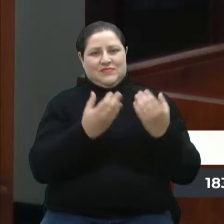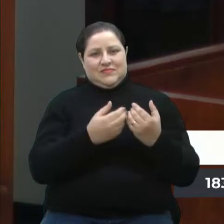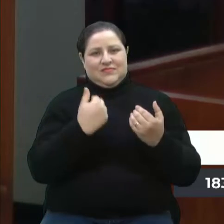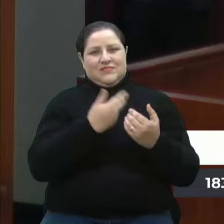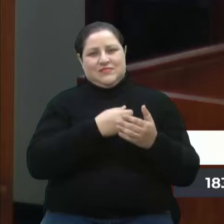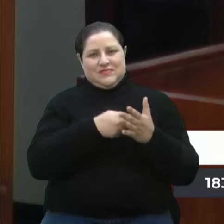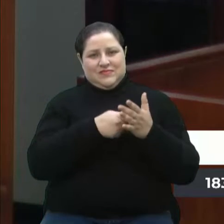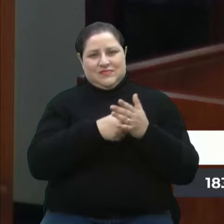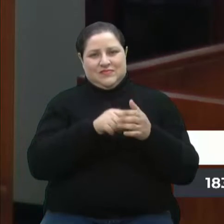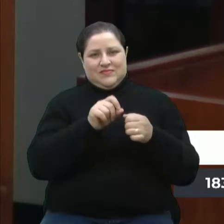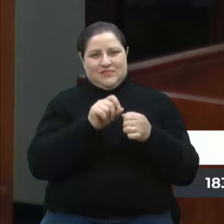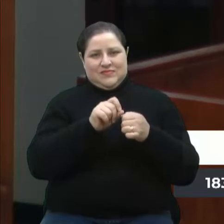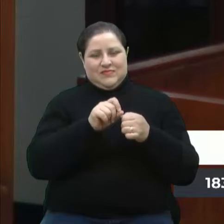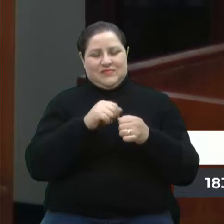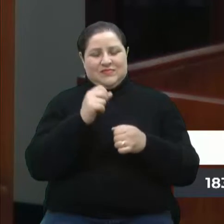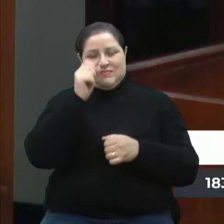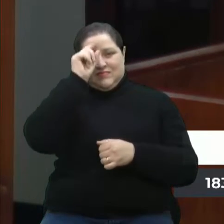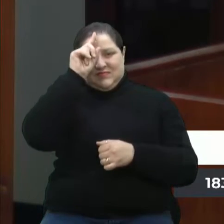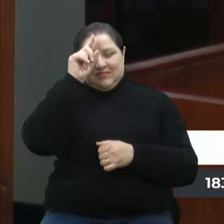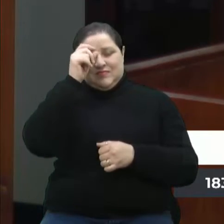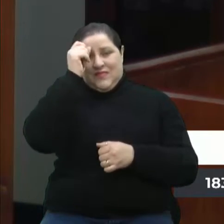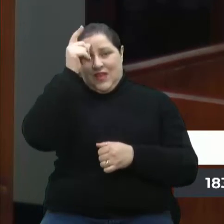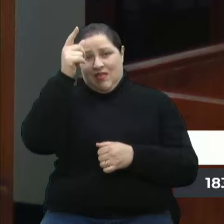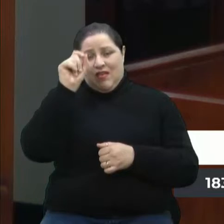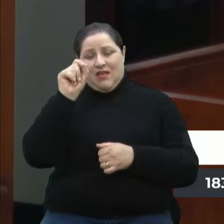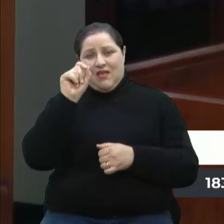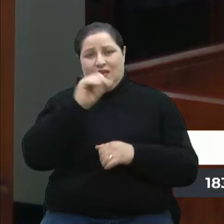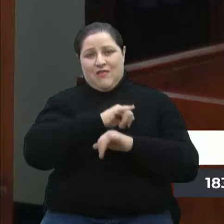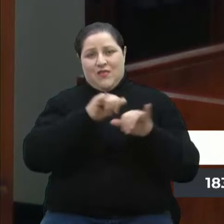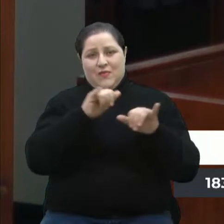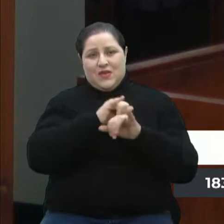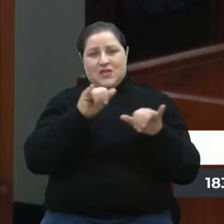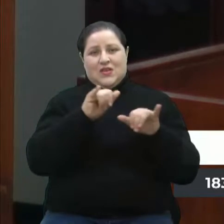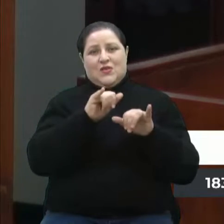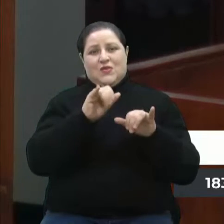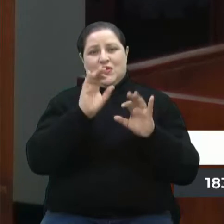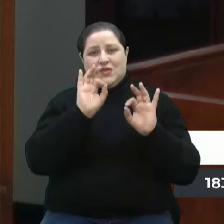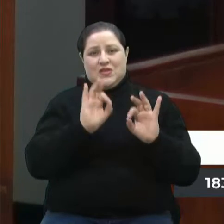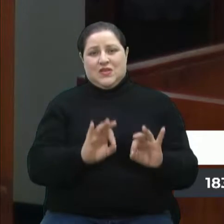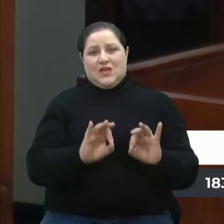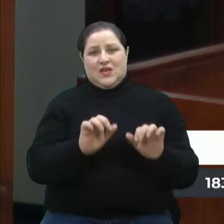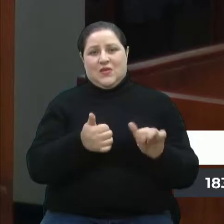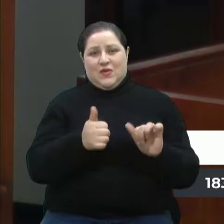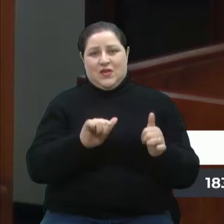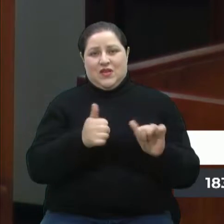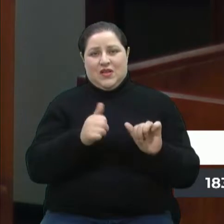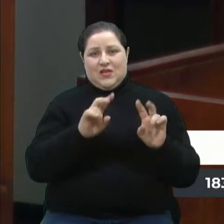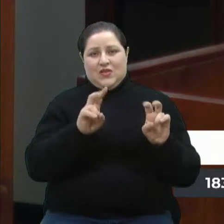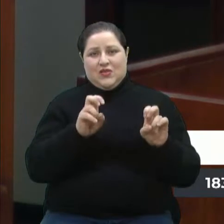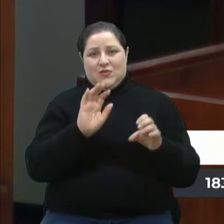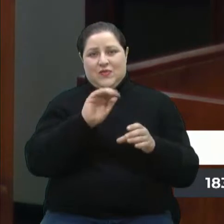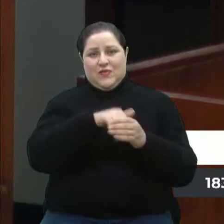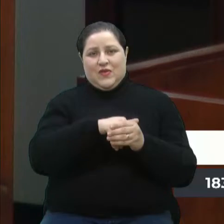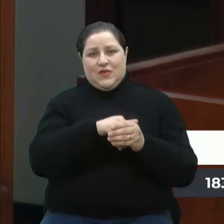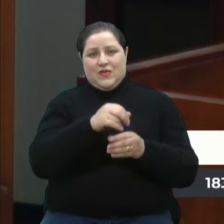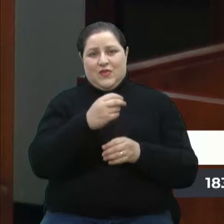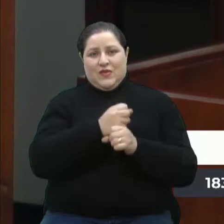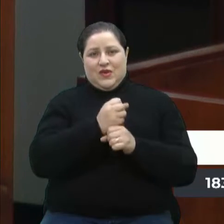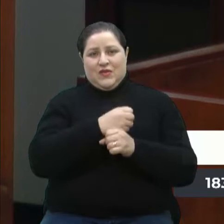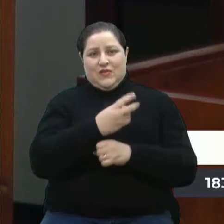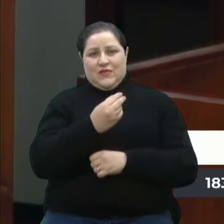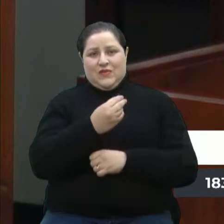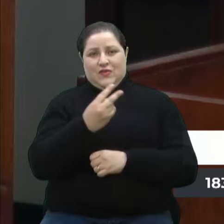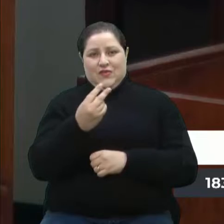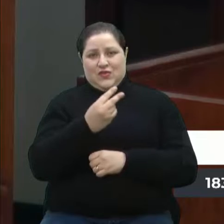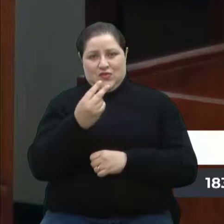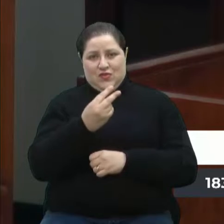A ideia do Nosso Voto, Nossa Voz é oferecer informação correta e de qualidade sobre as eleições 2022. E, para isso, a